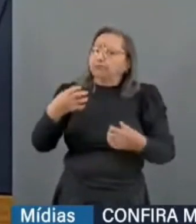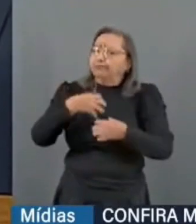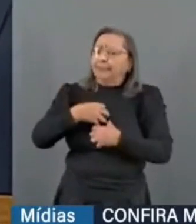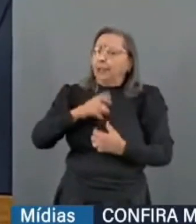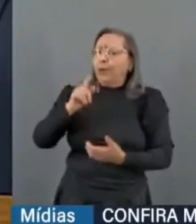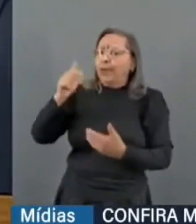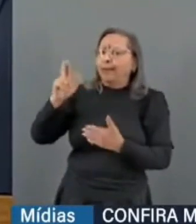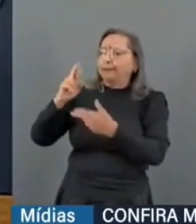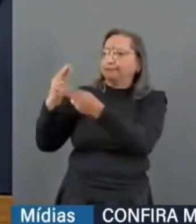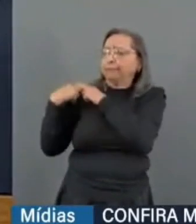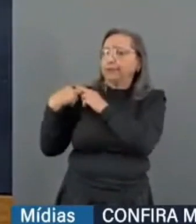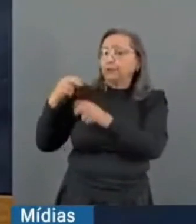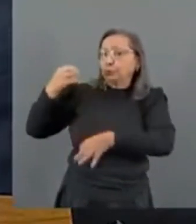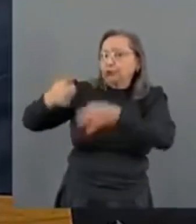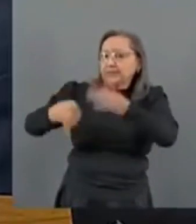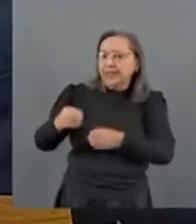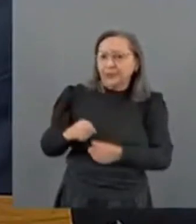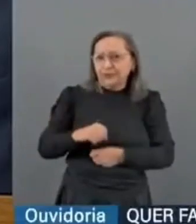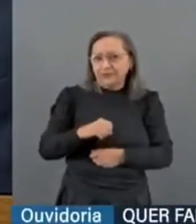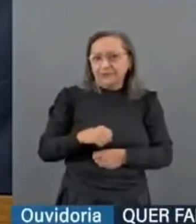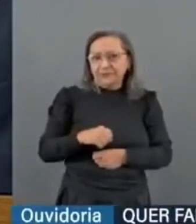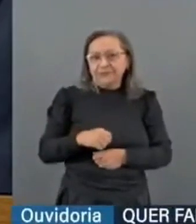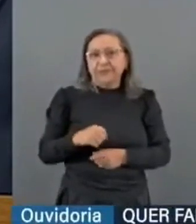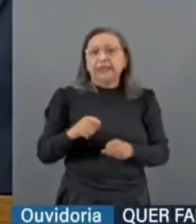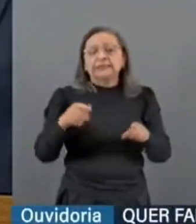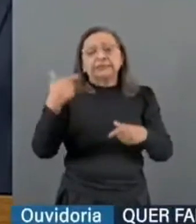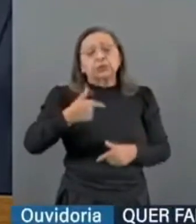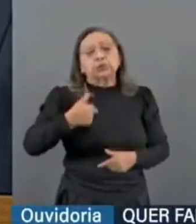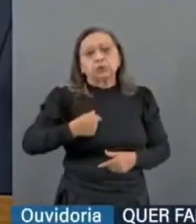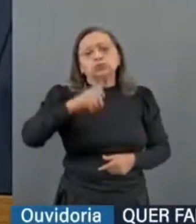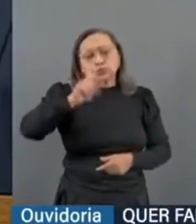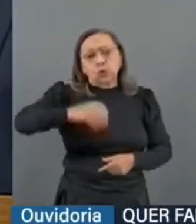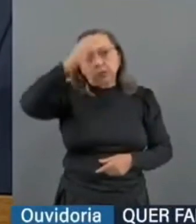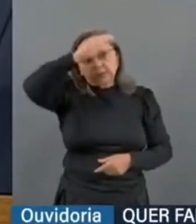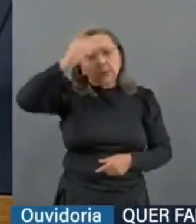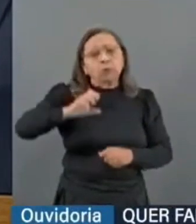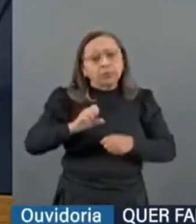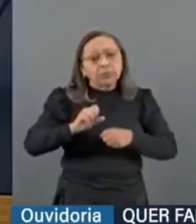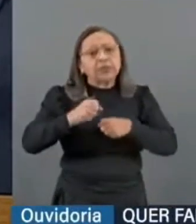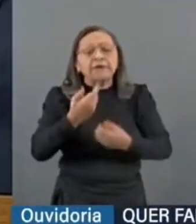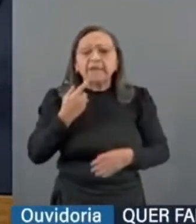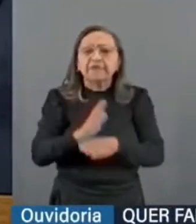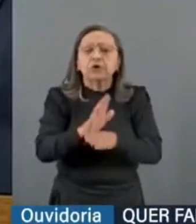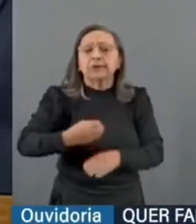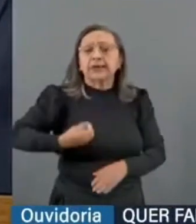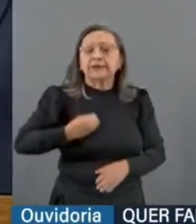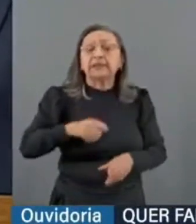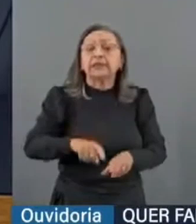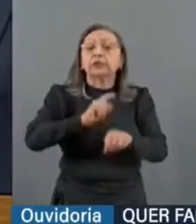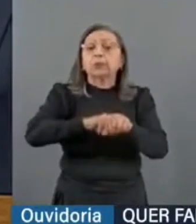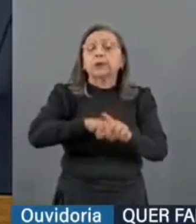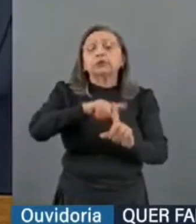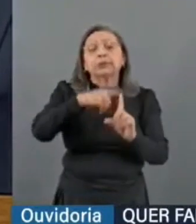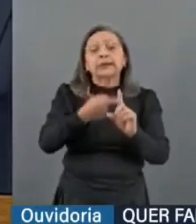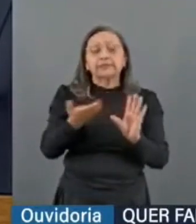estar legislando. Segundo, sou cristão, defendo a vida desde a sua concepção. Qual é a